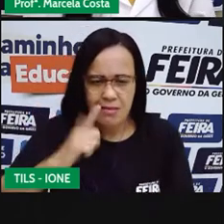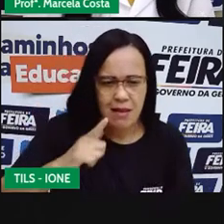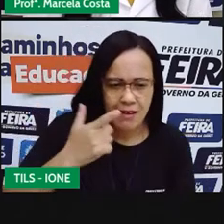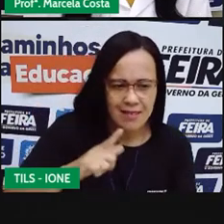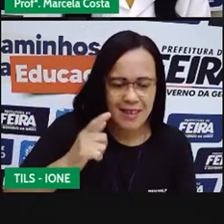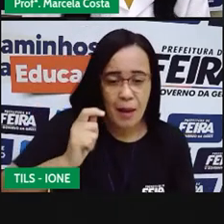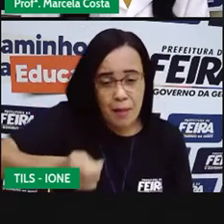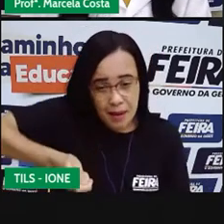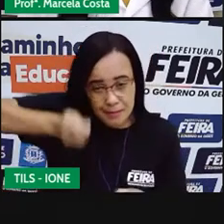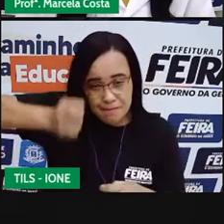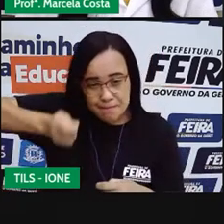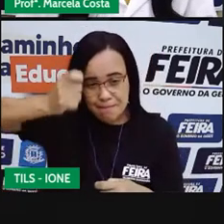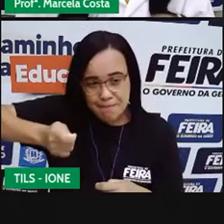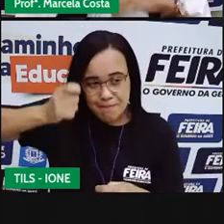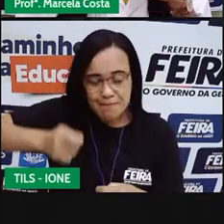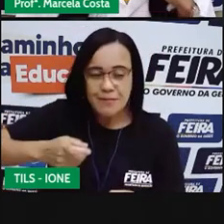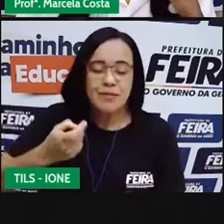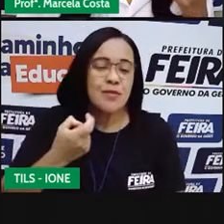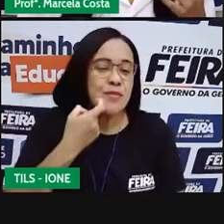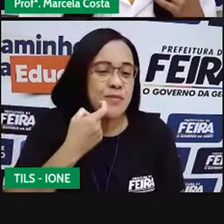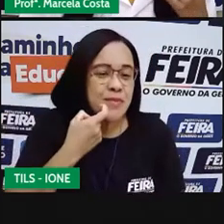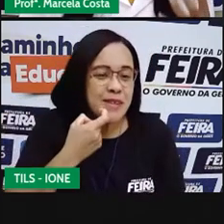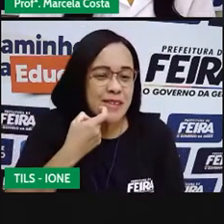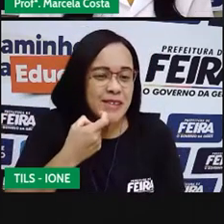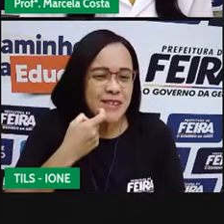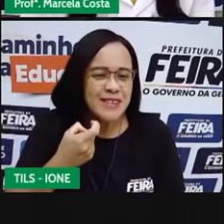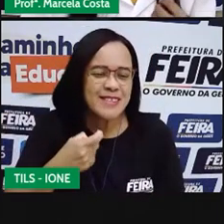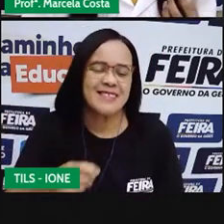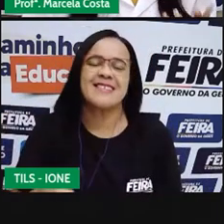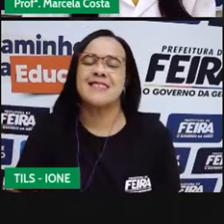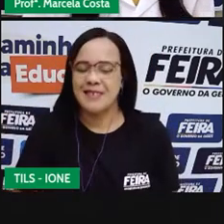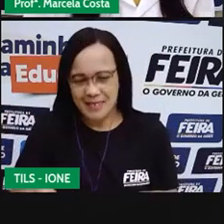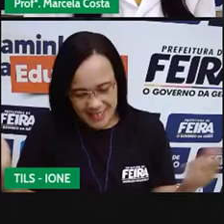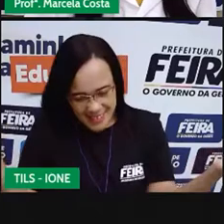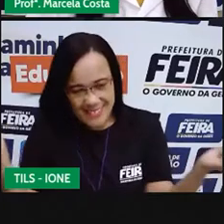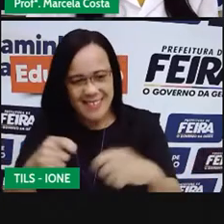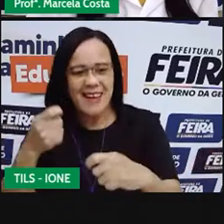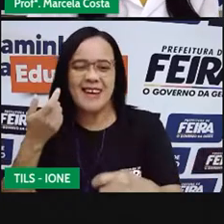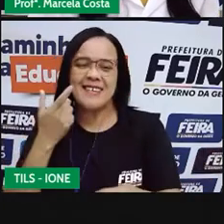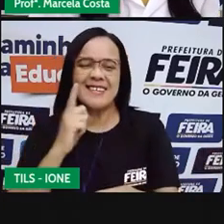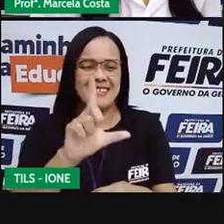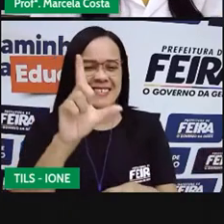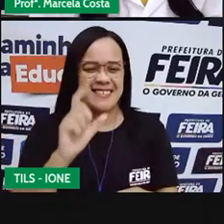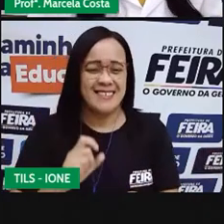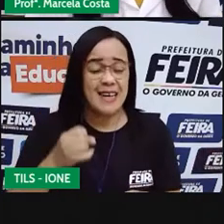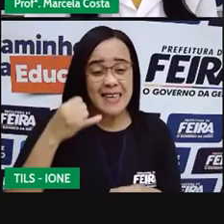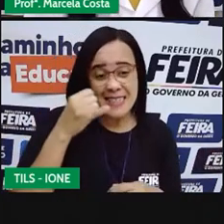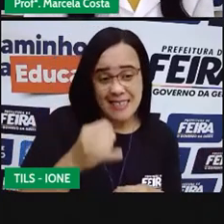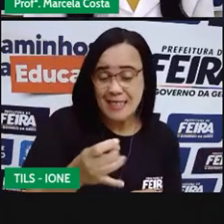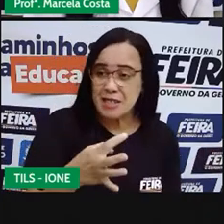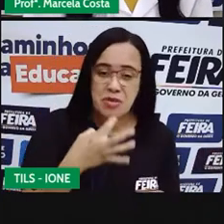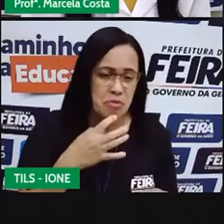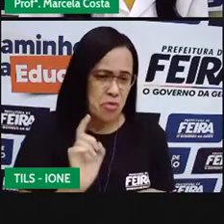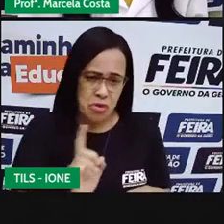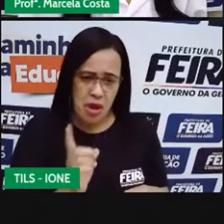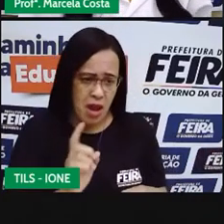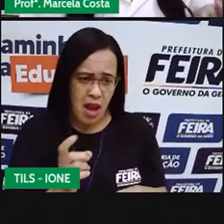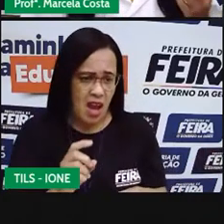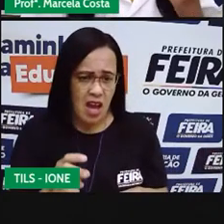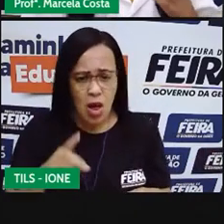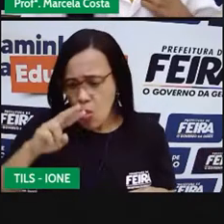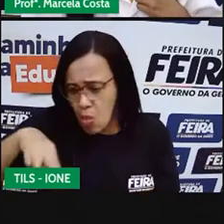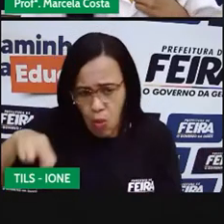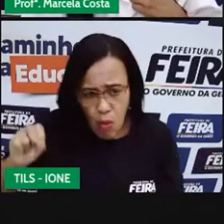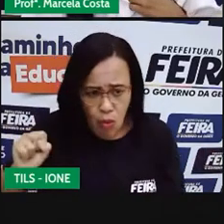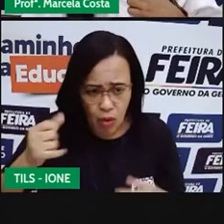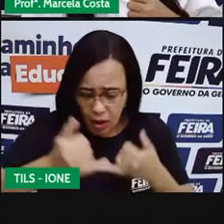Tenho certeza que se você ainda não brincou, ainda não conhece essa brincadeira, ainda não experimentou, você